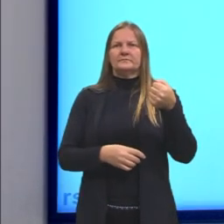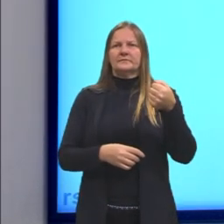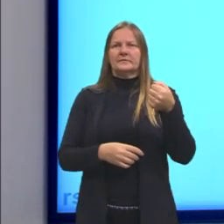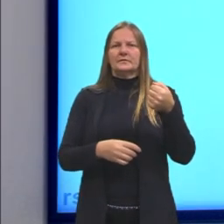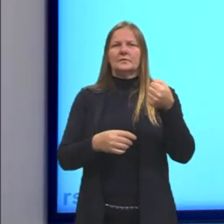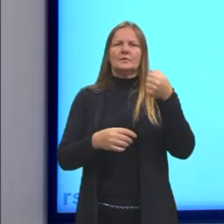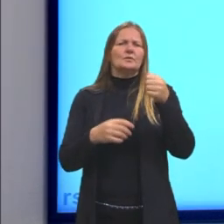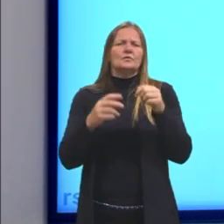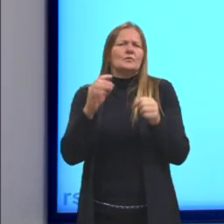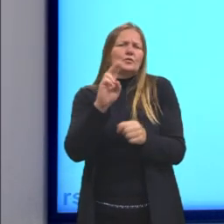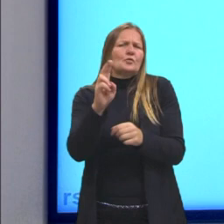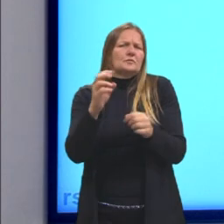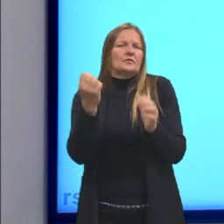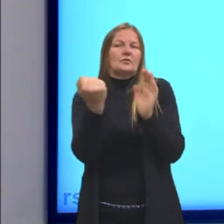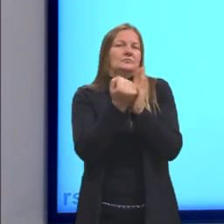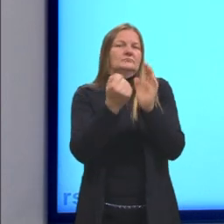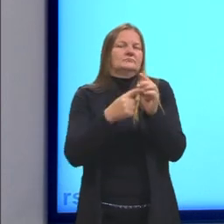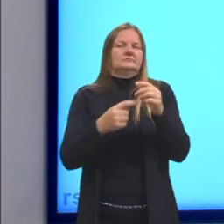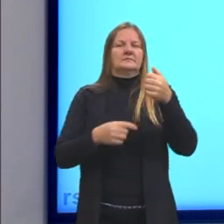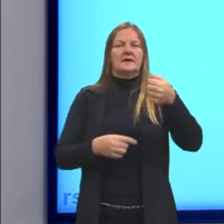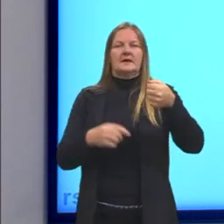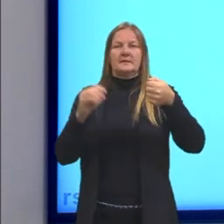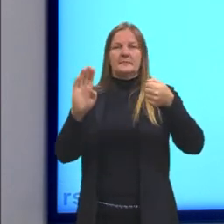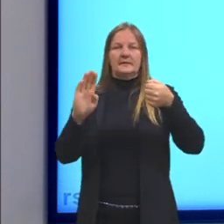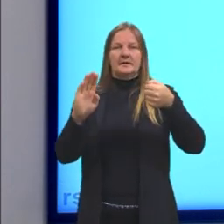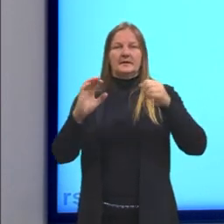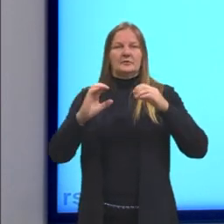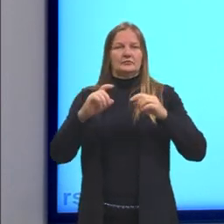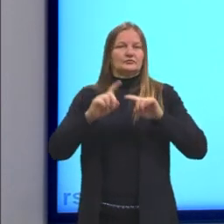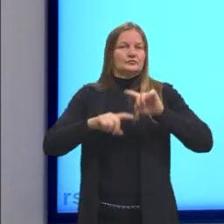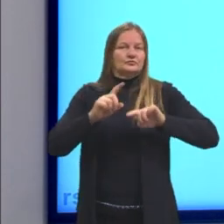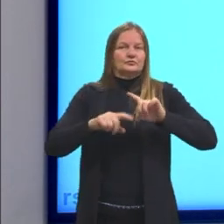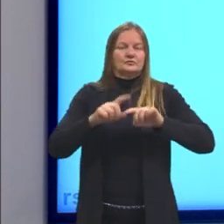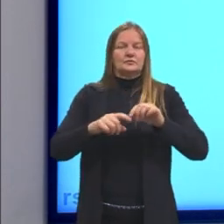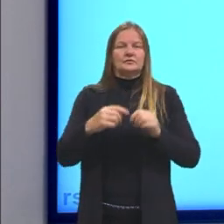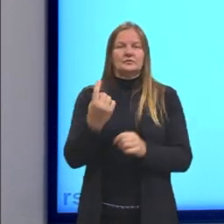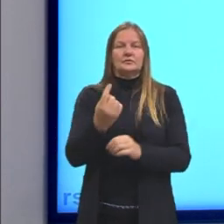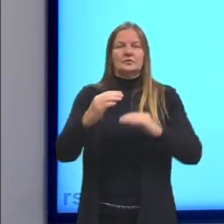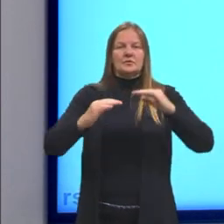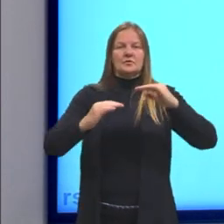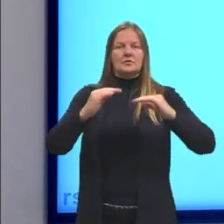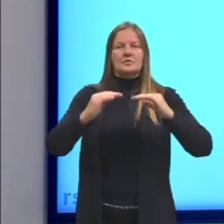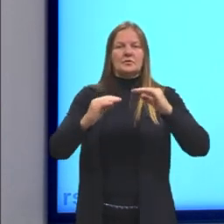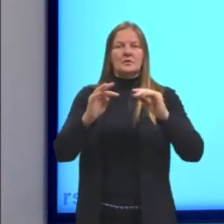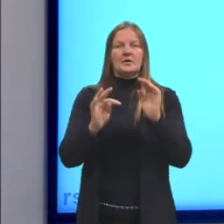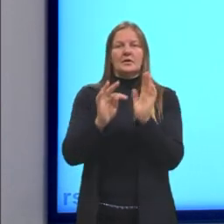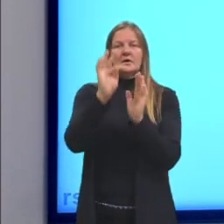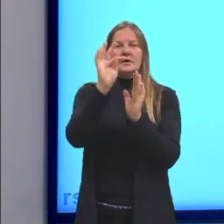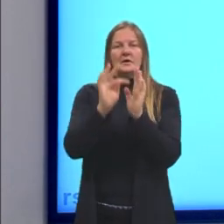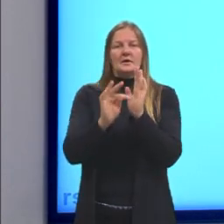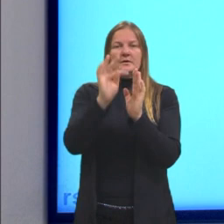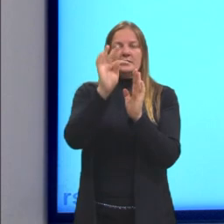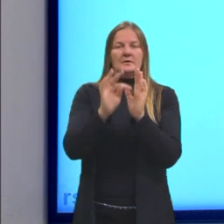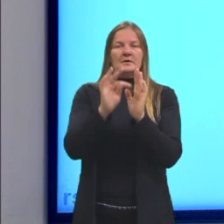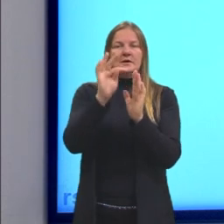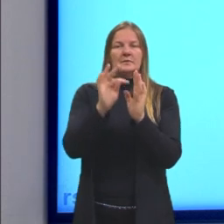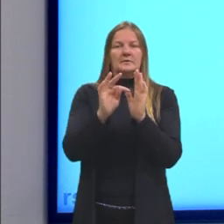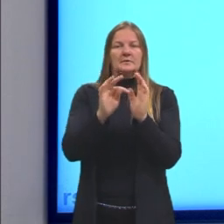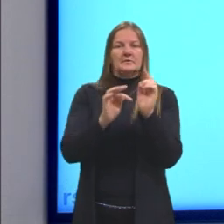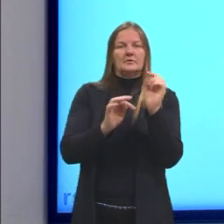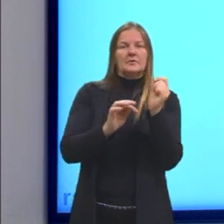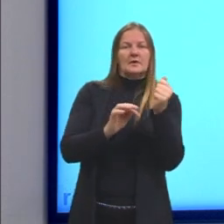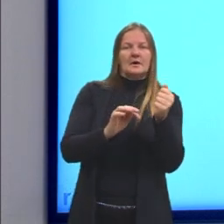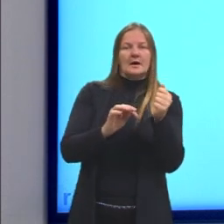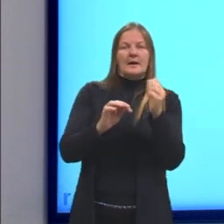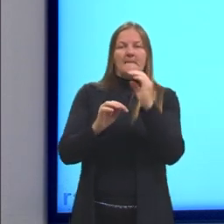nomes para os corpos, estão individualmente em equilíbrio térmico com o outro corpo